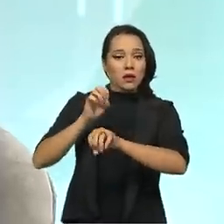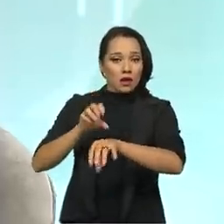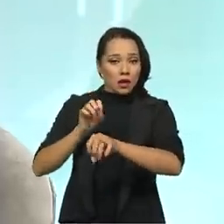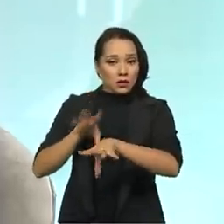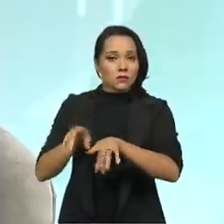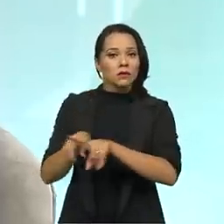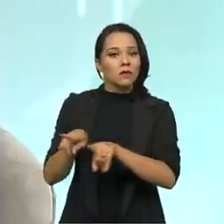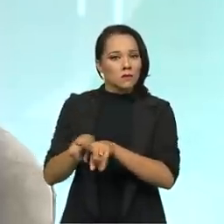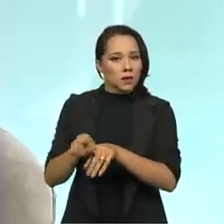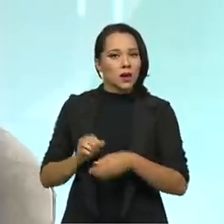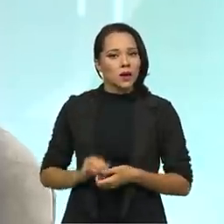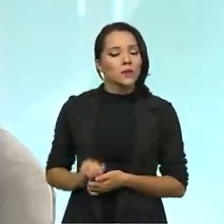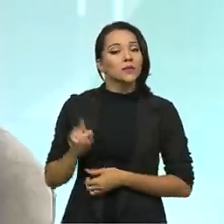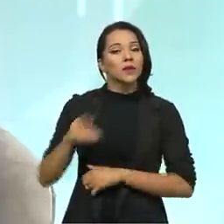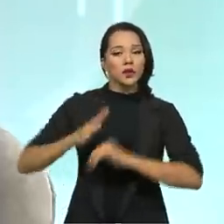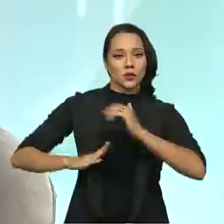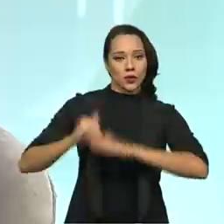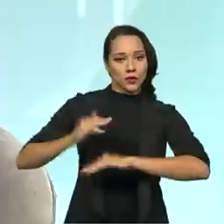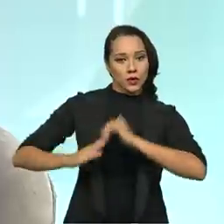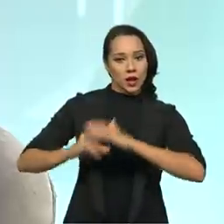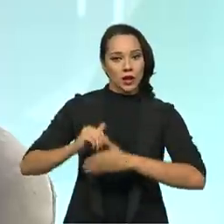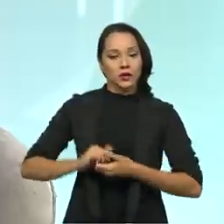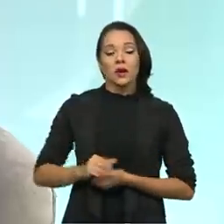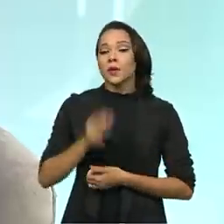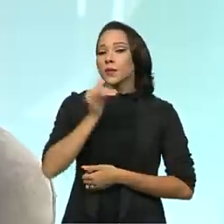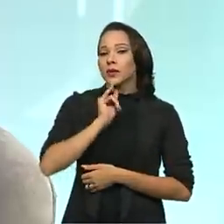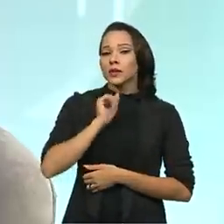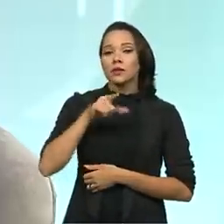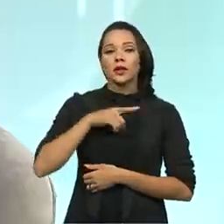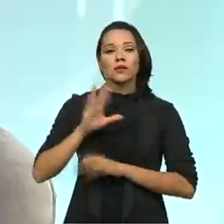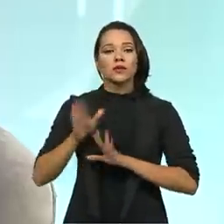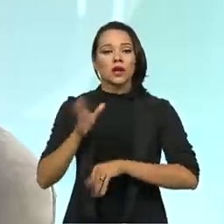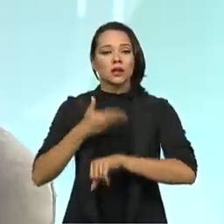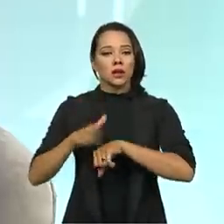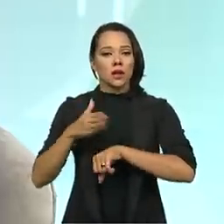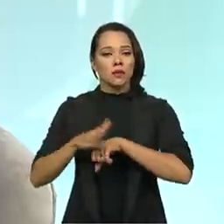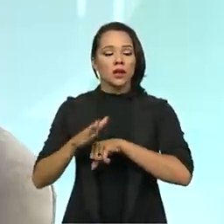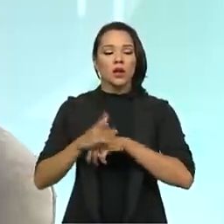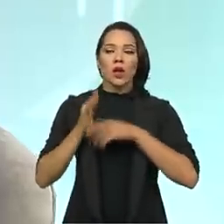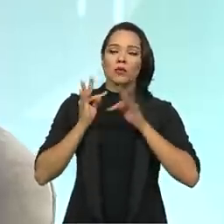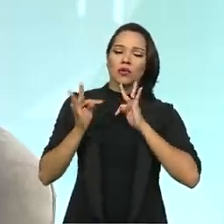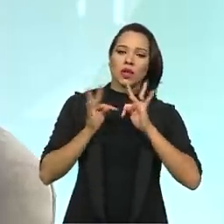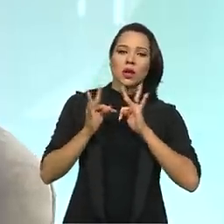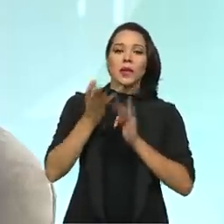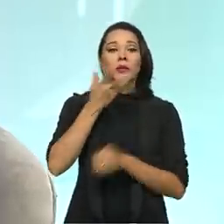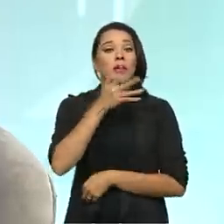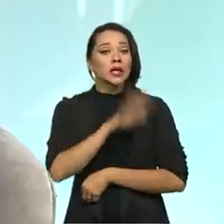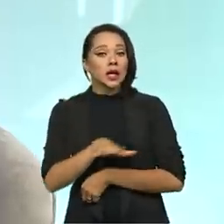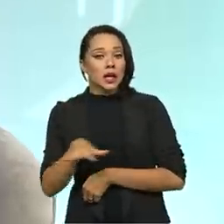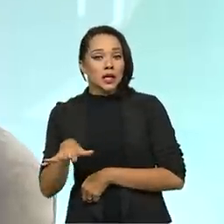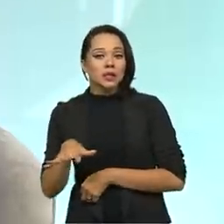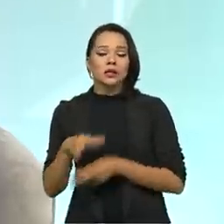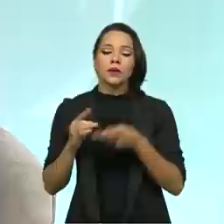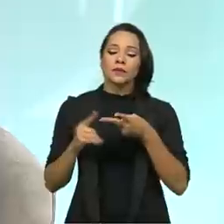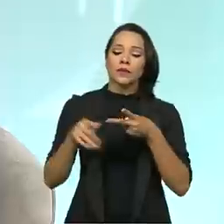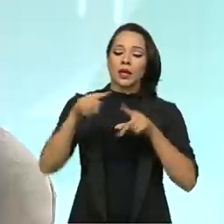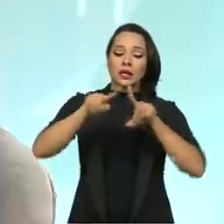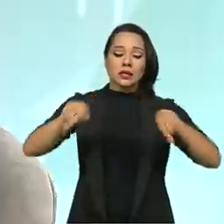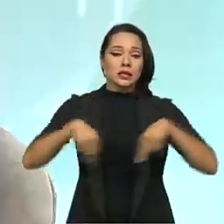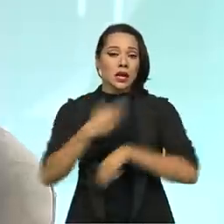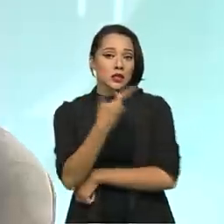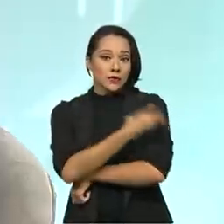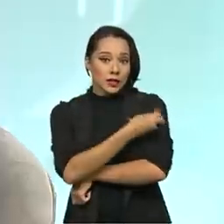desses profissionais. Por exemplo, tivemos capacitação para o trato com as crianças, sala de